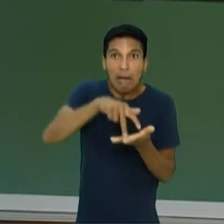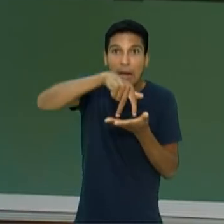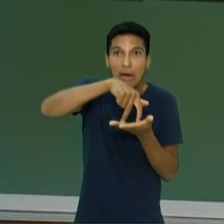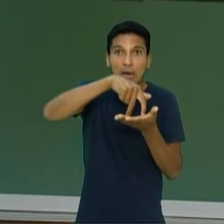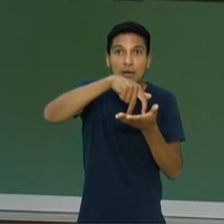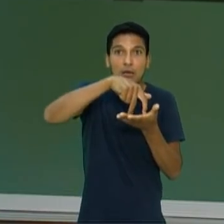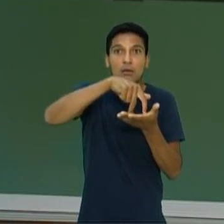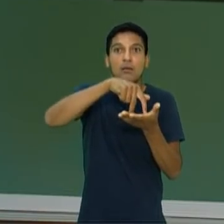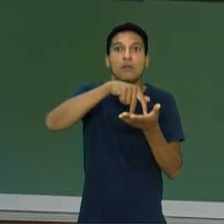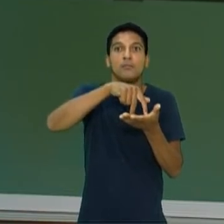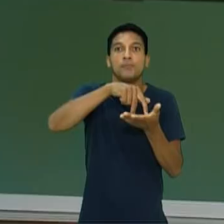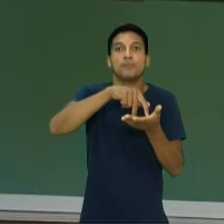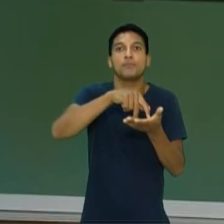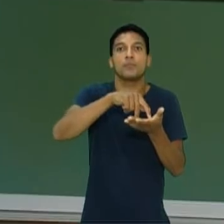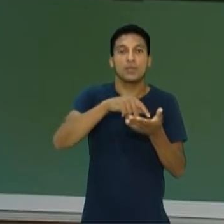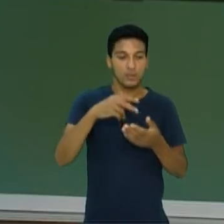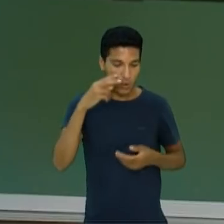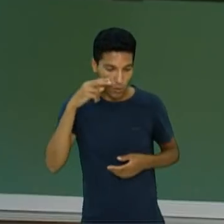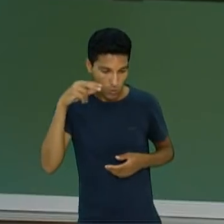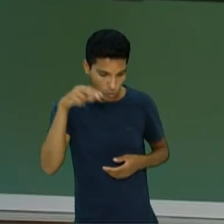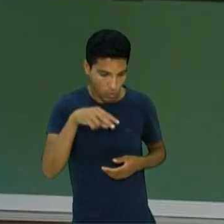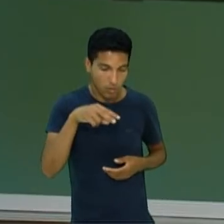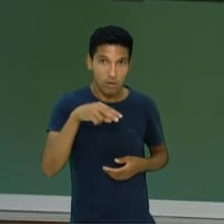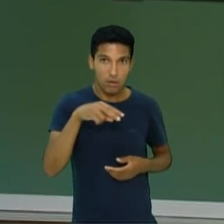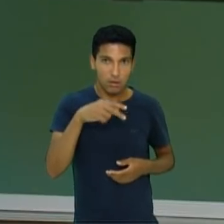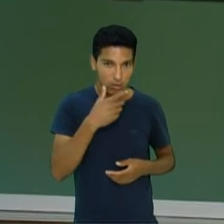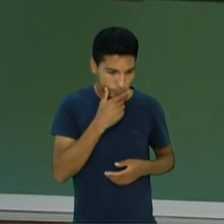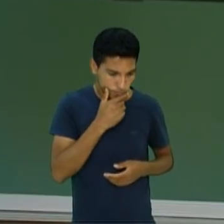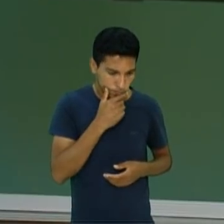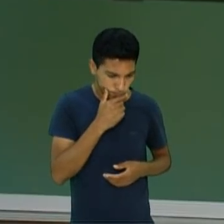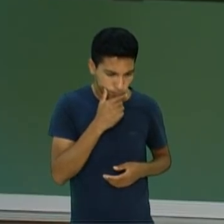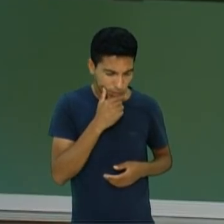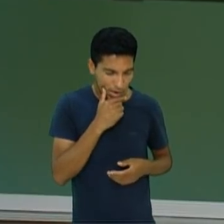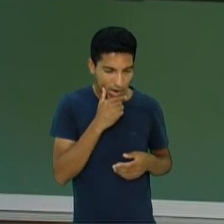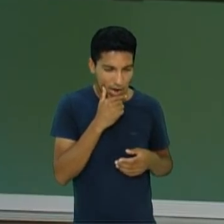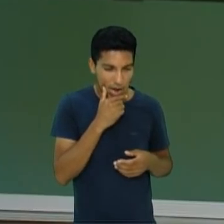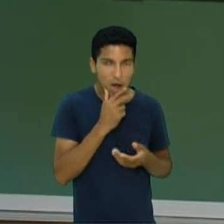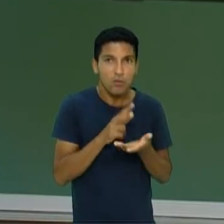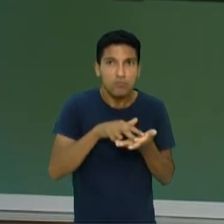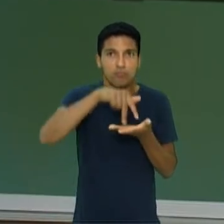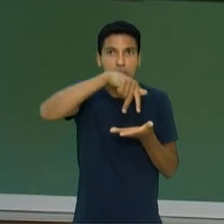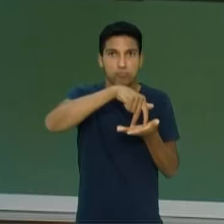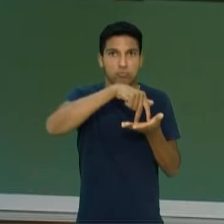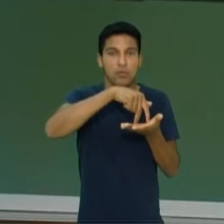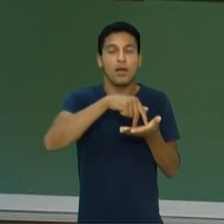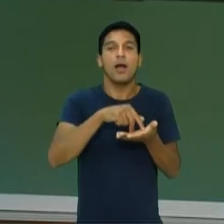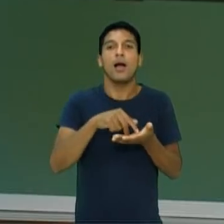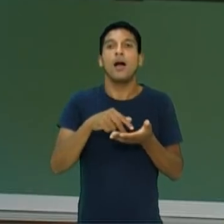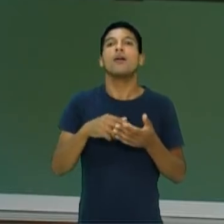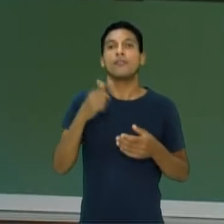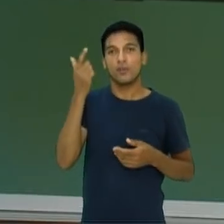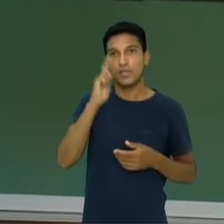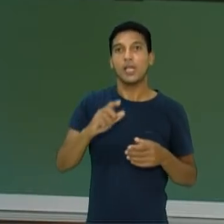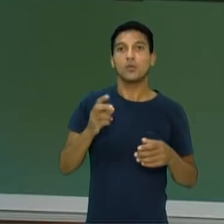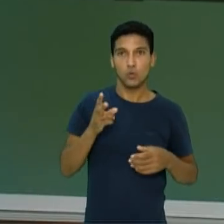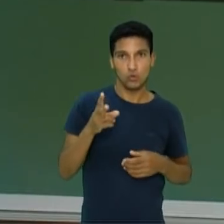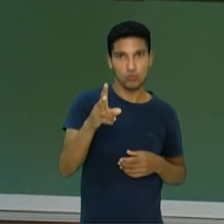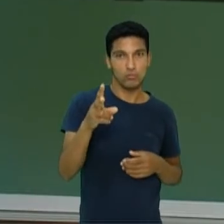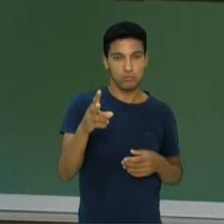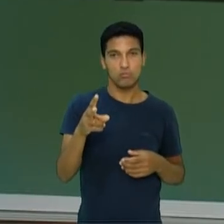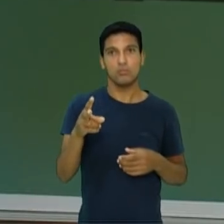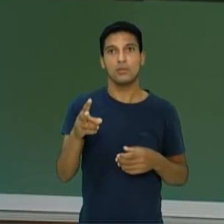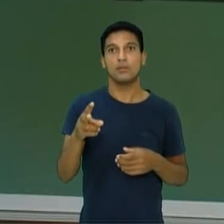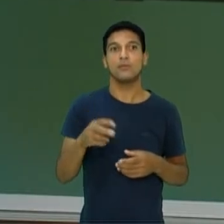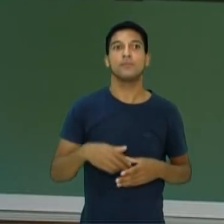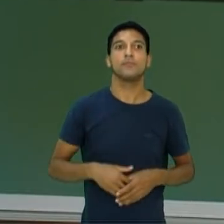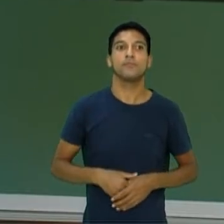no 8 e o árbitro, olhando o boxeador, vê que o boxeador levantou, está pronto, se recuperou, a luta continua.